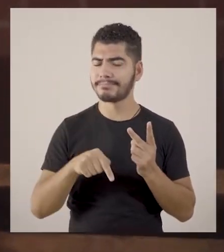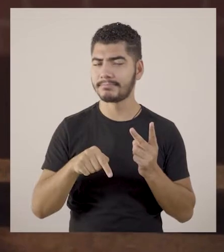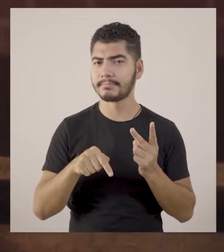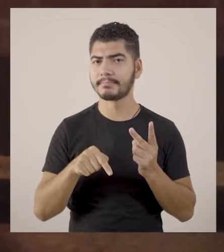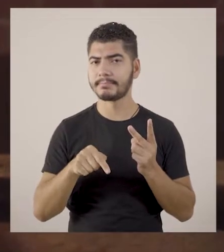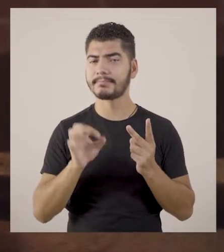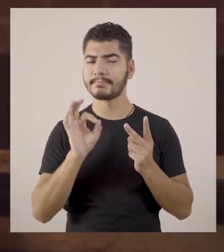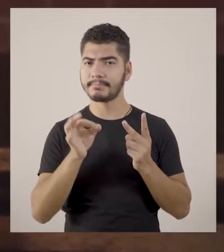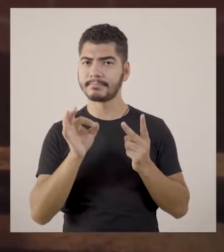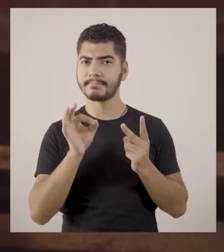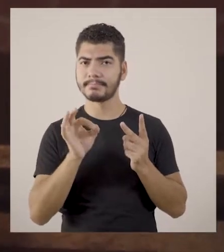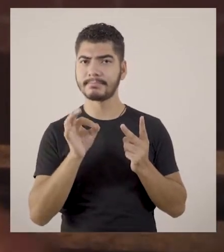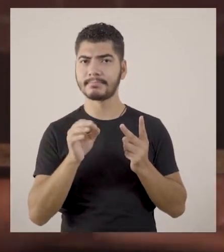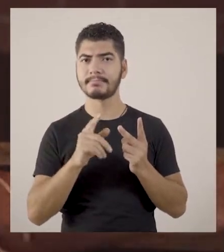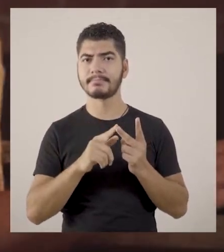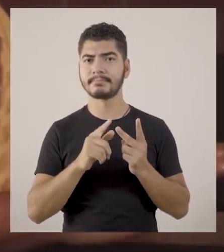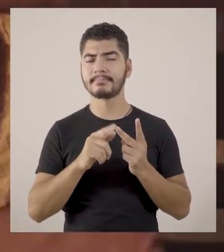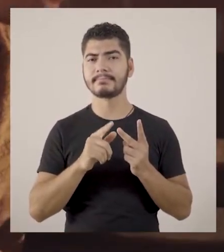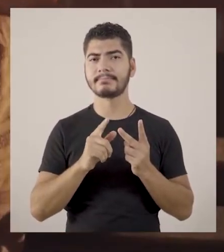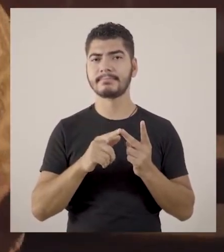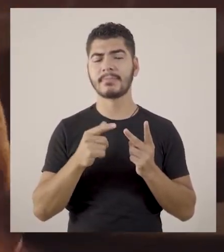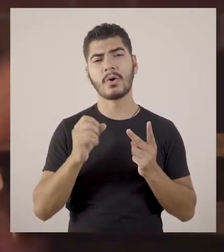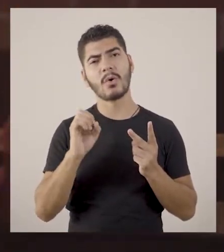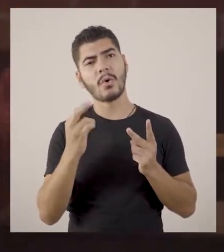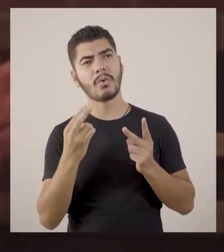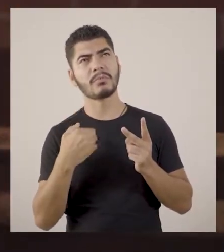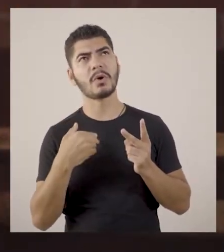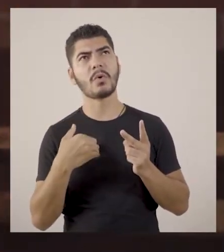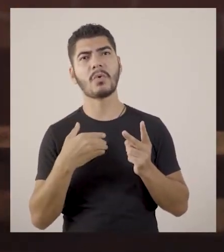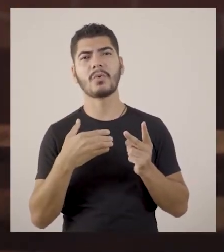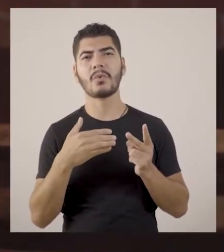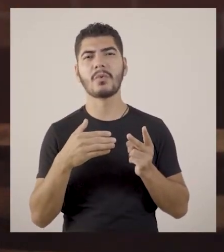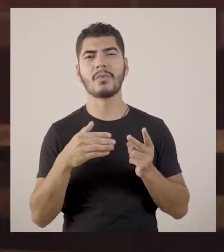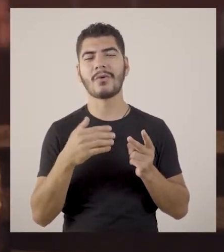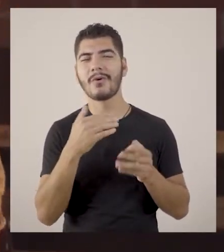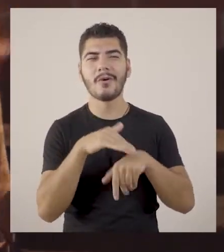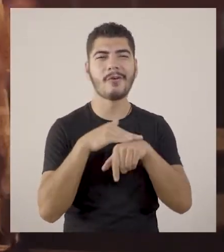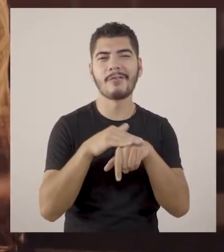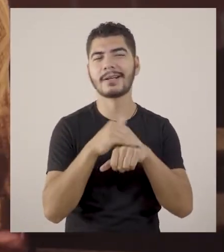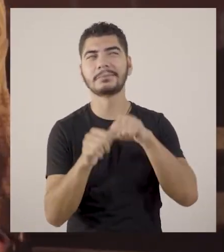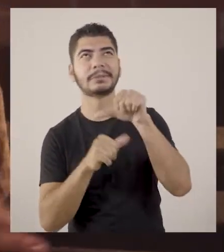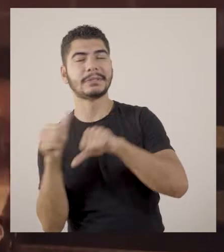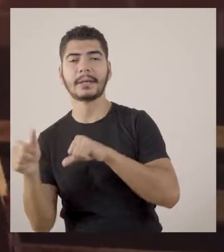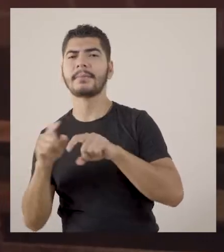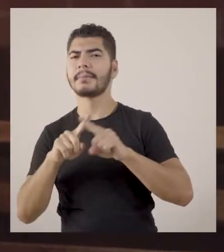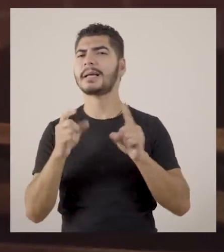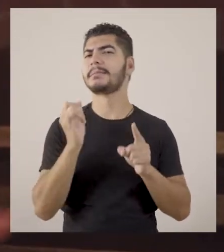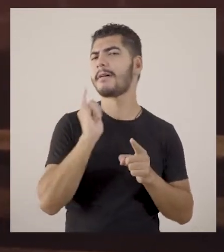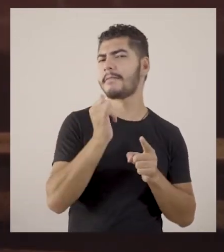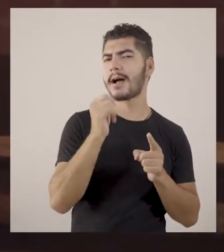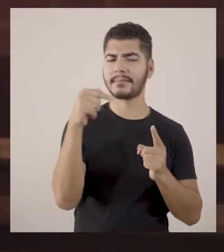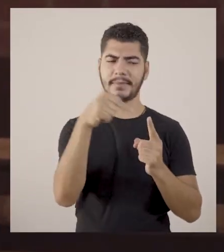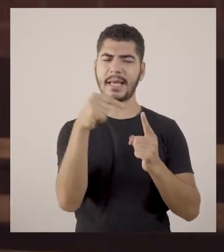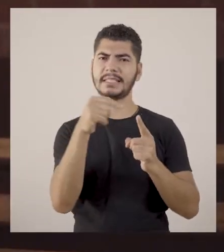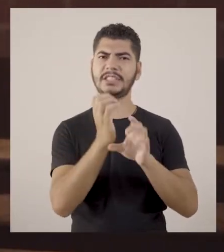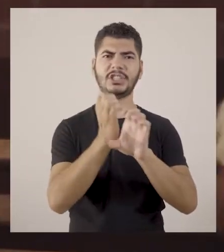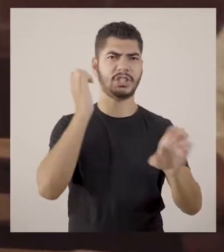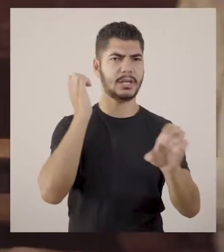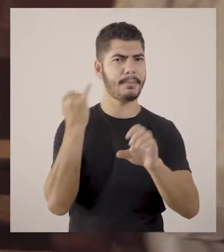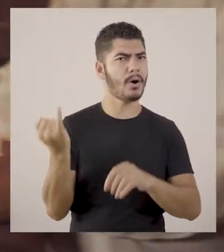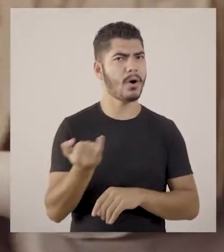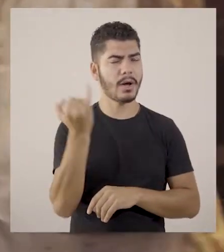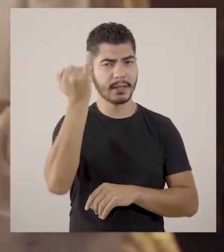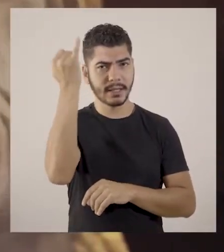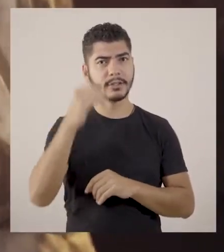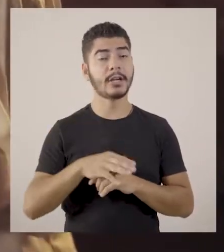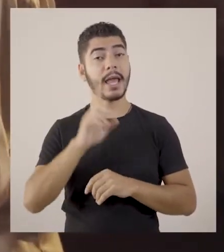aqui. Ah, acabei mudando o rumo da conversa. Mas me fale um pouco mais sobre esse importante engenheiro.